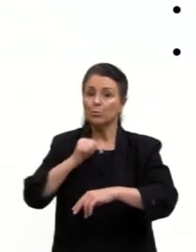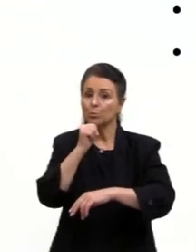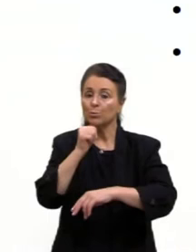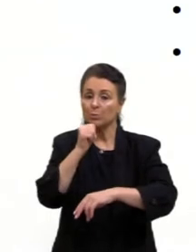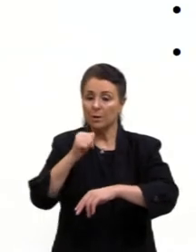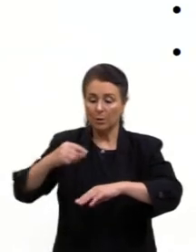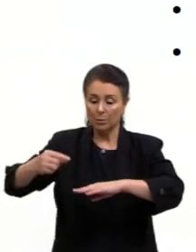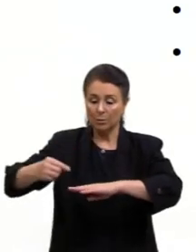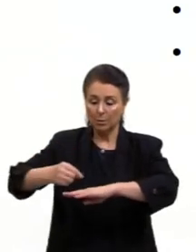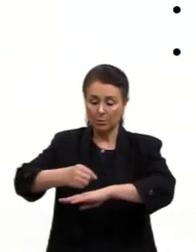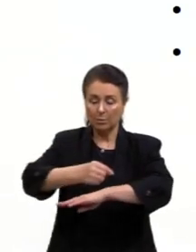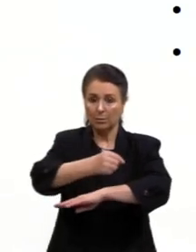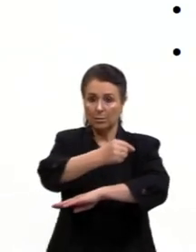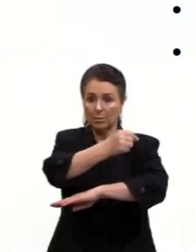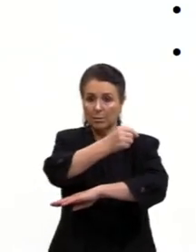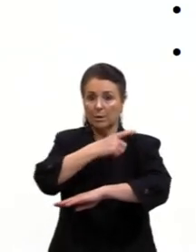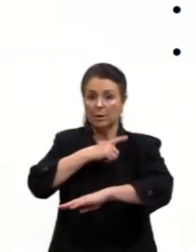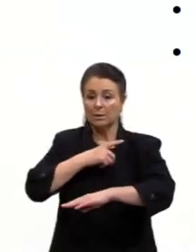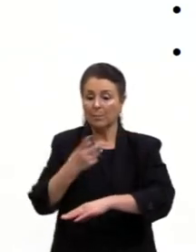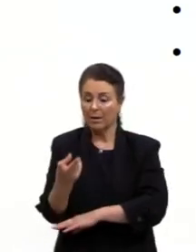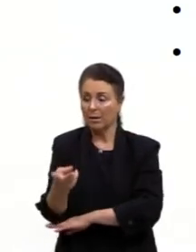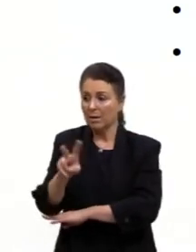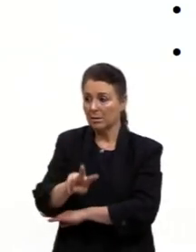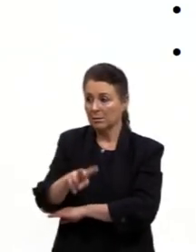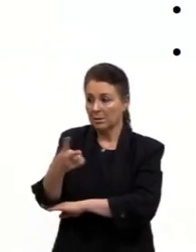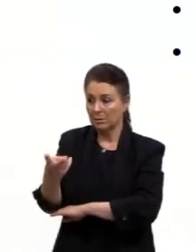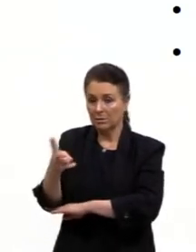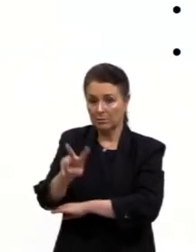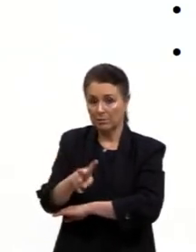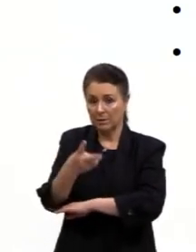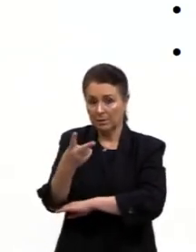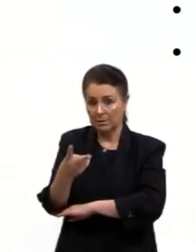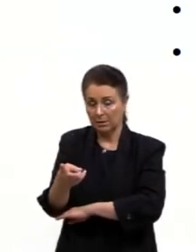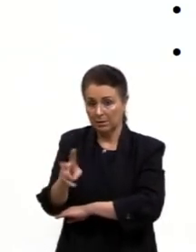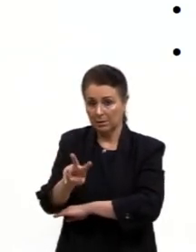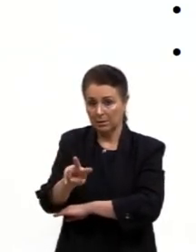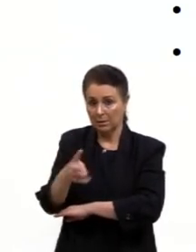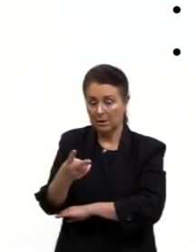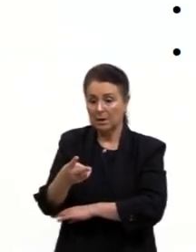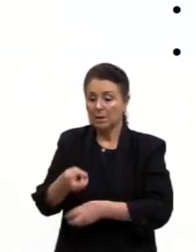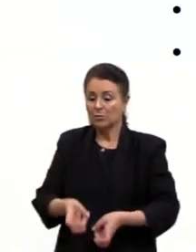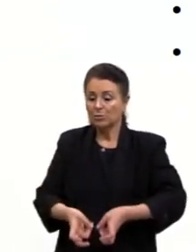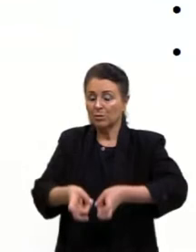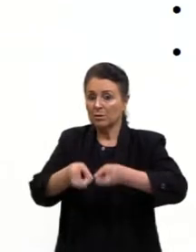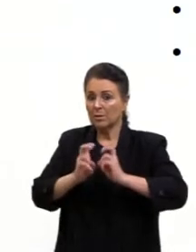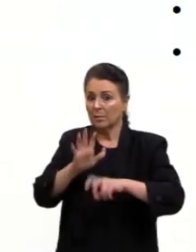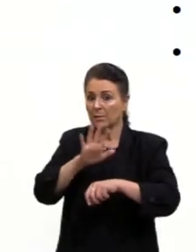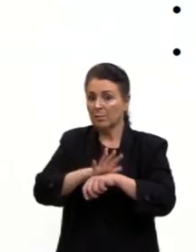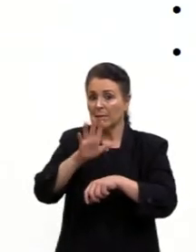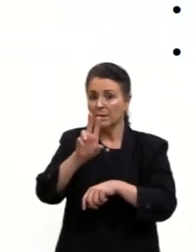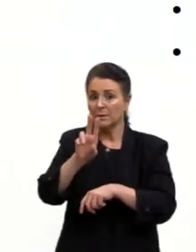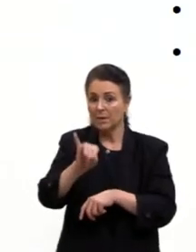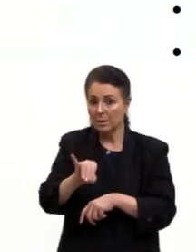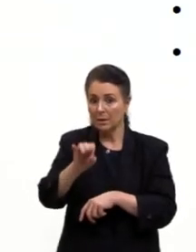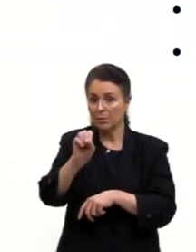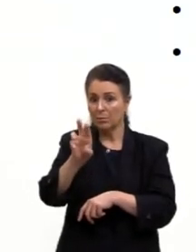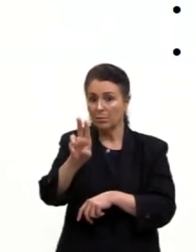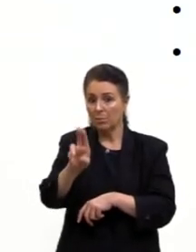se tem também essas ambiguidades. Pessoal, e a gente recebe, então, mais Iorubás,